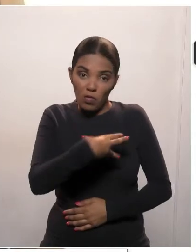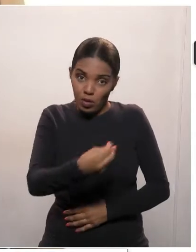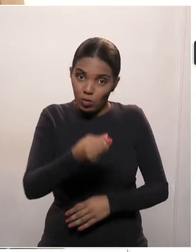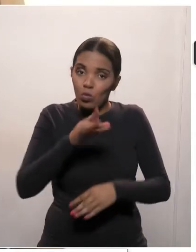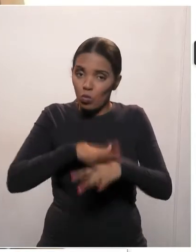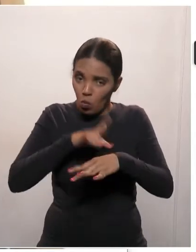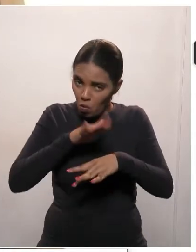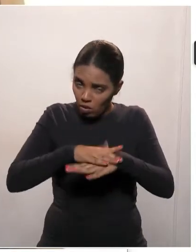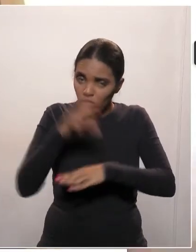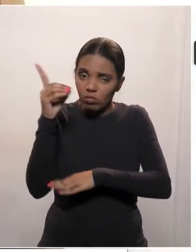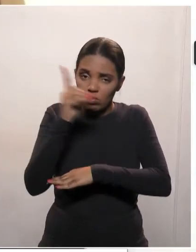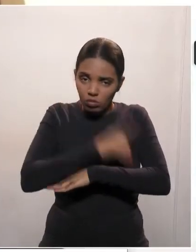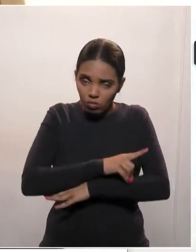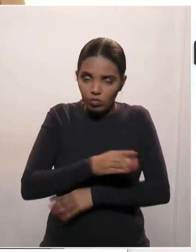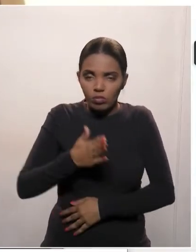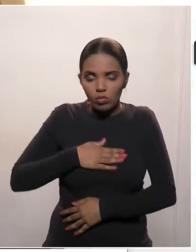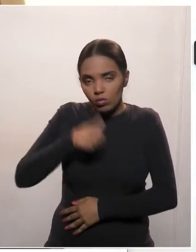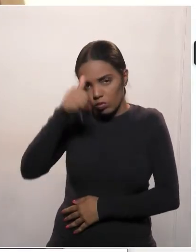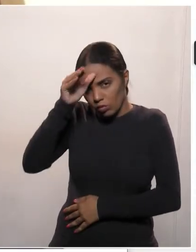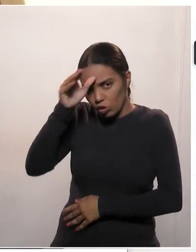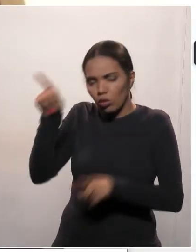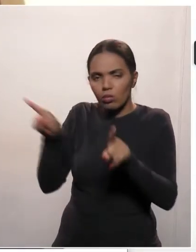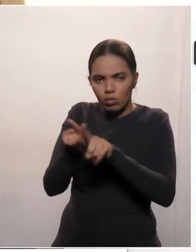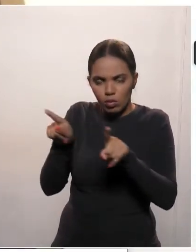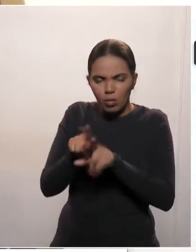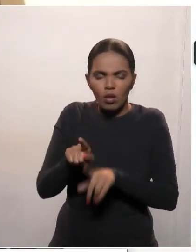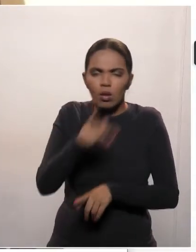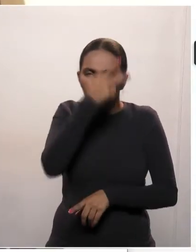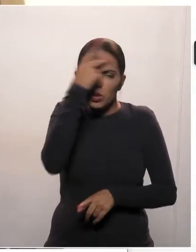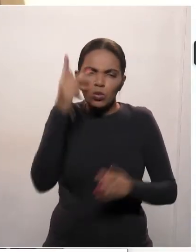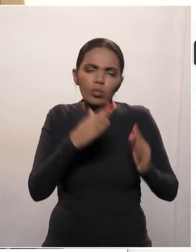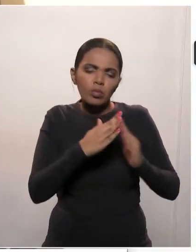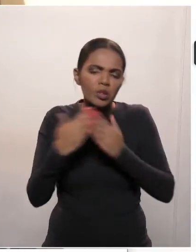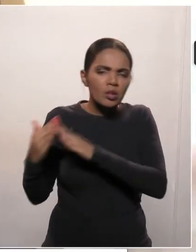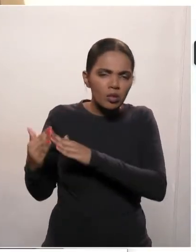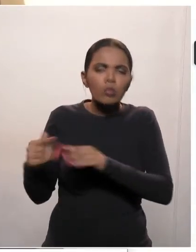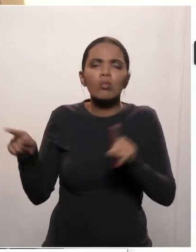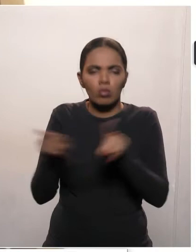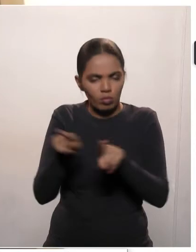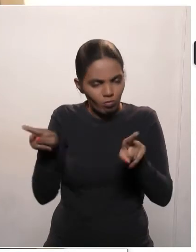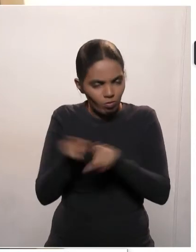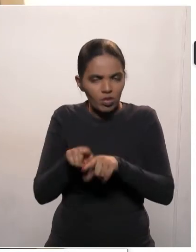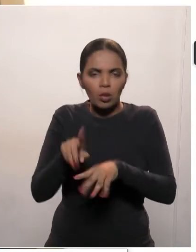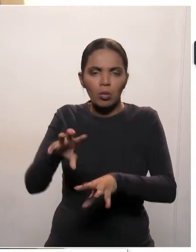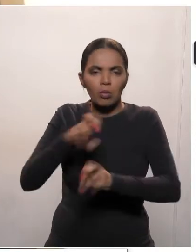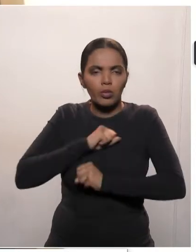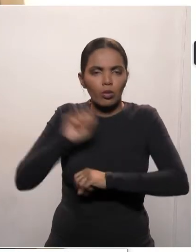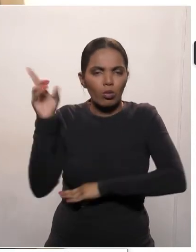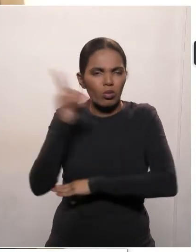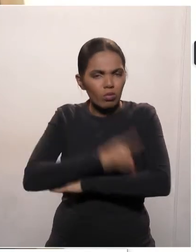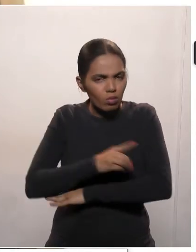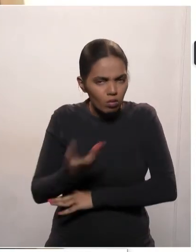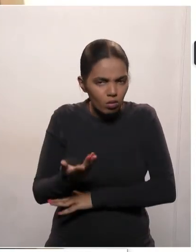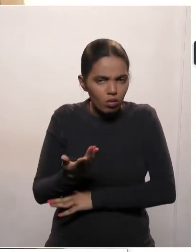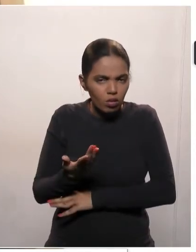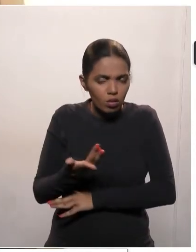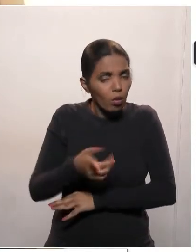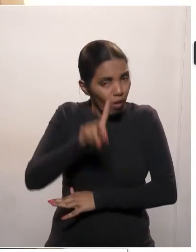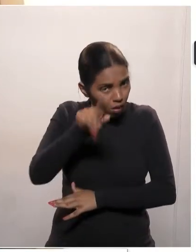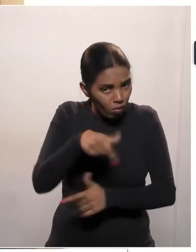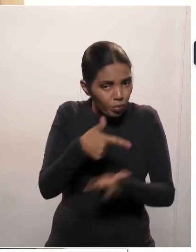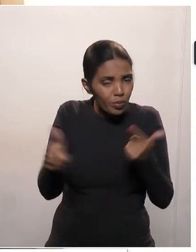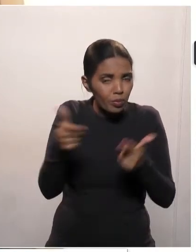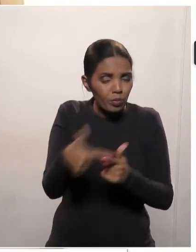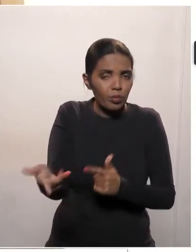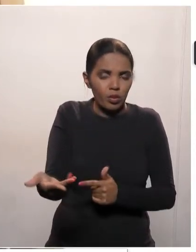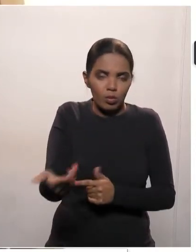pegou, é uma pessoa conhecida, da minha rua pegaram, pessoas que eu ouço falar. Então, assim, a dengue é um problema, nós